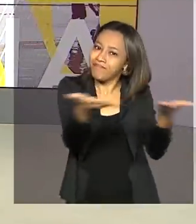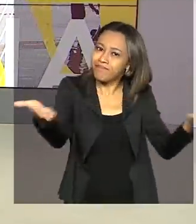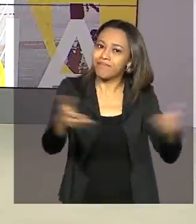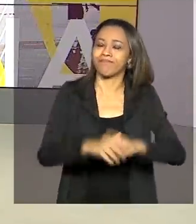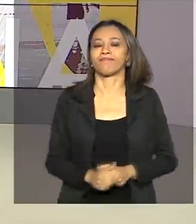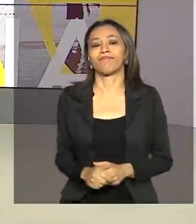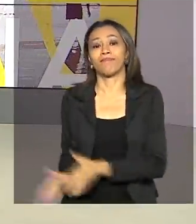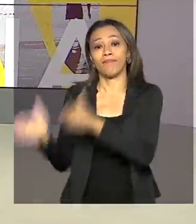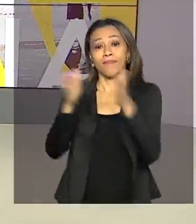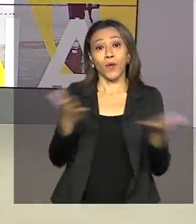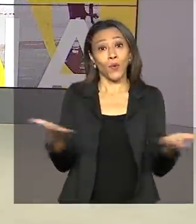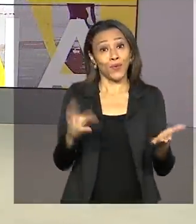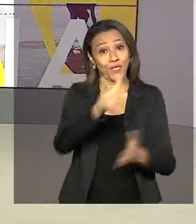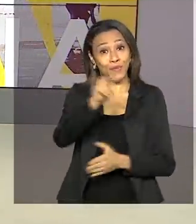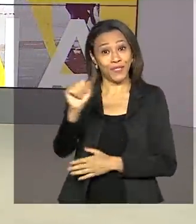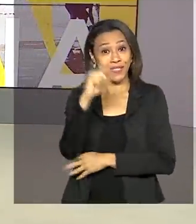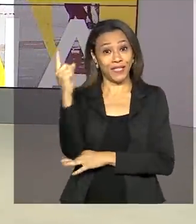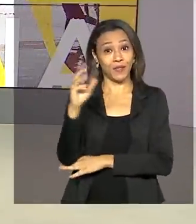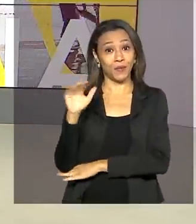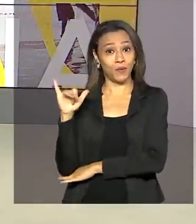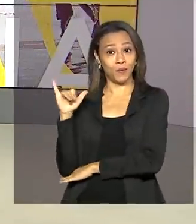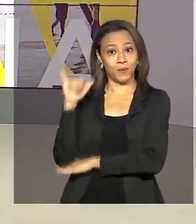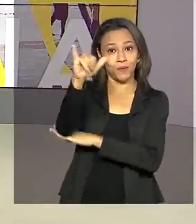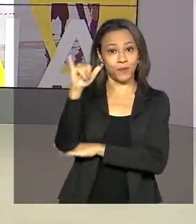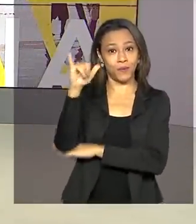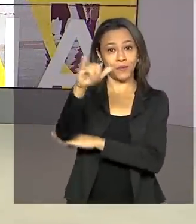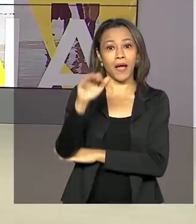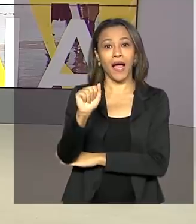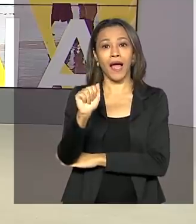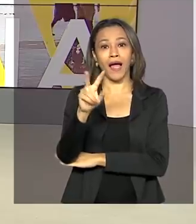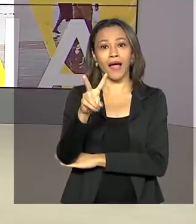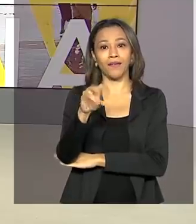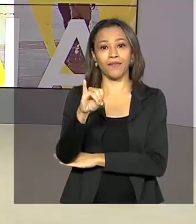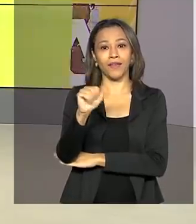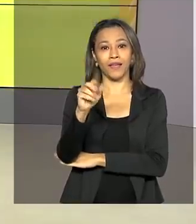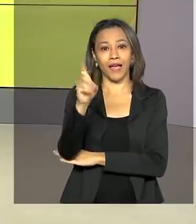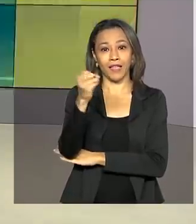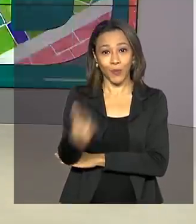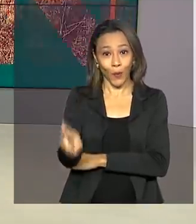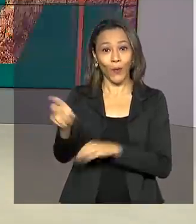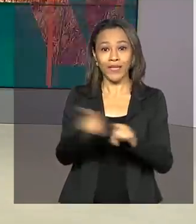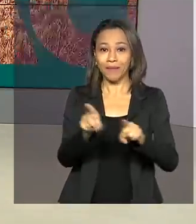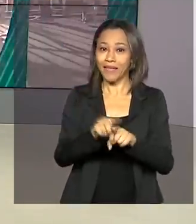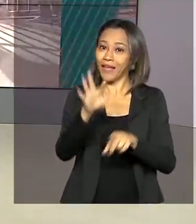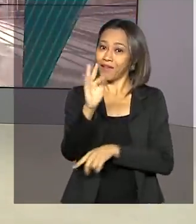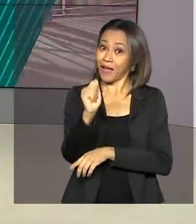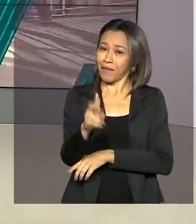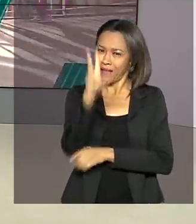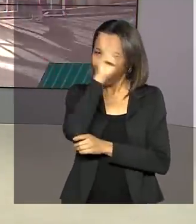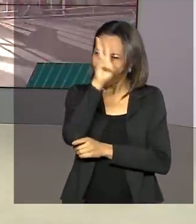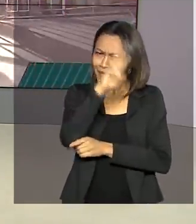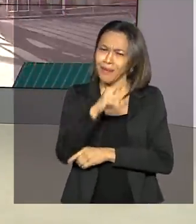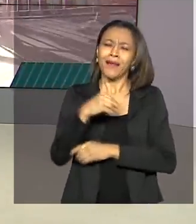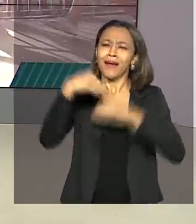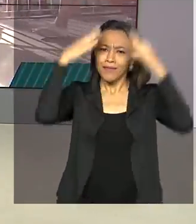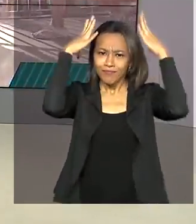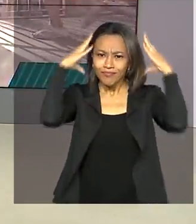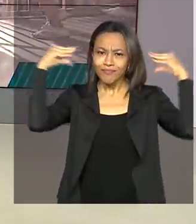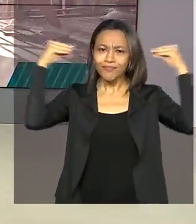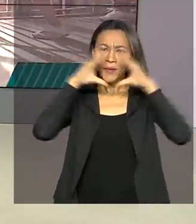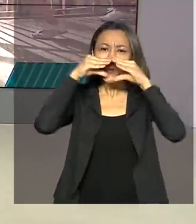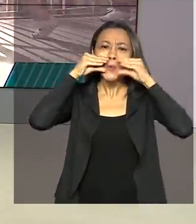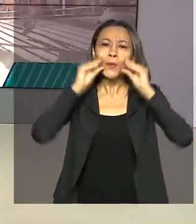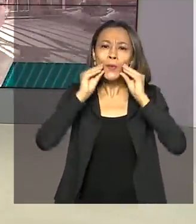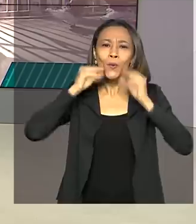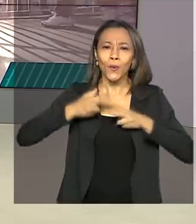Hoje é o dia do aviador e também da Força Aérea Brasileira. A data marca o primeiro voo de Santos Dumont no 14 Bis, há